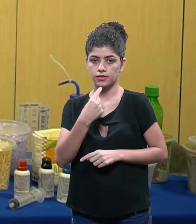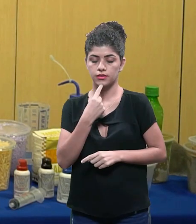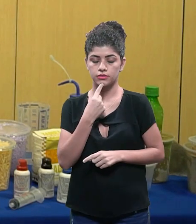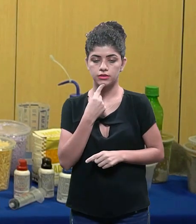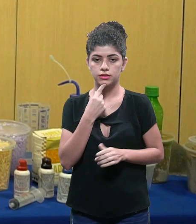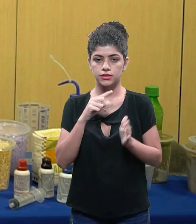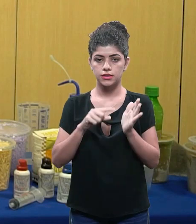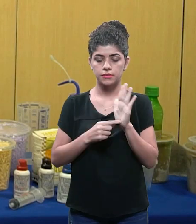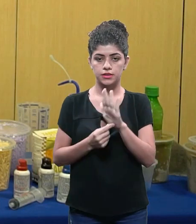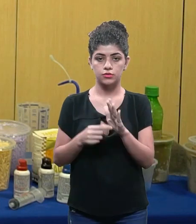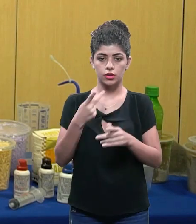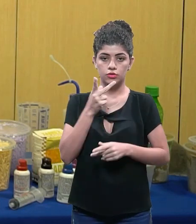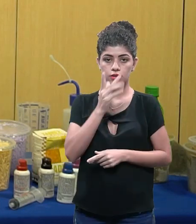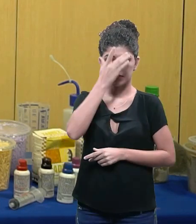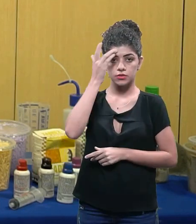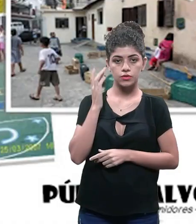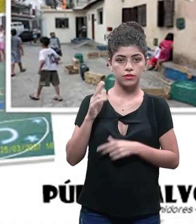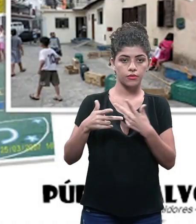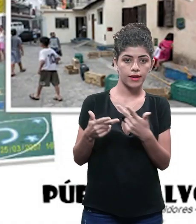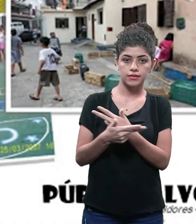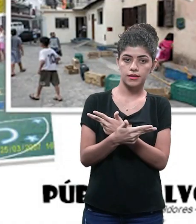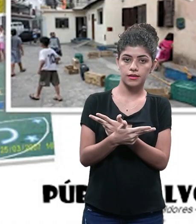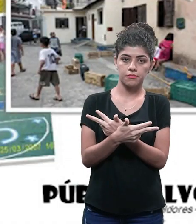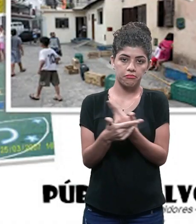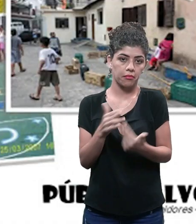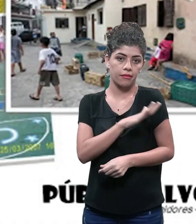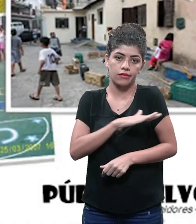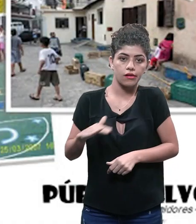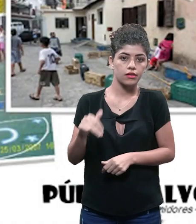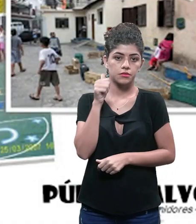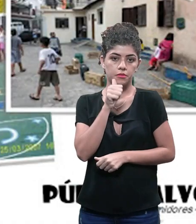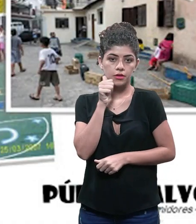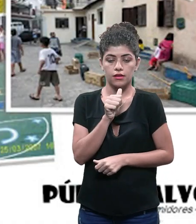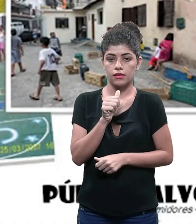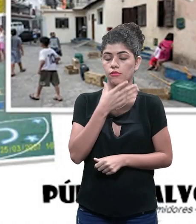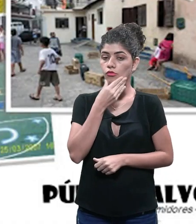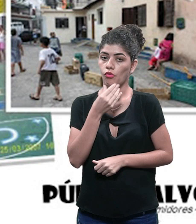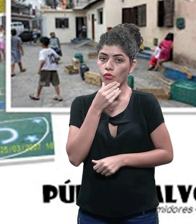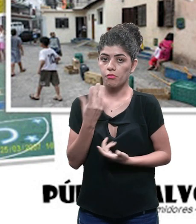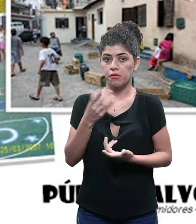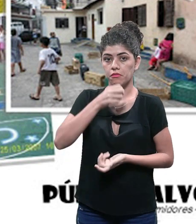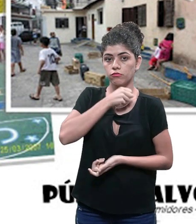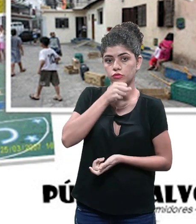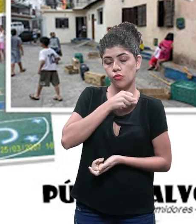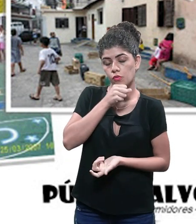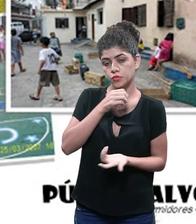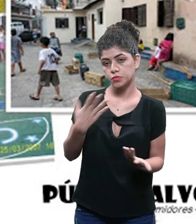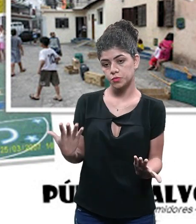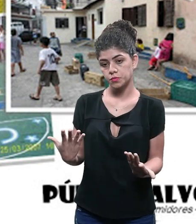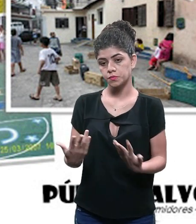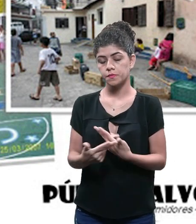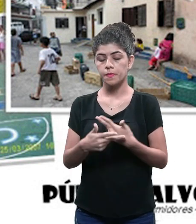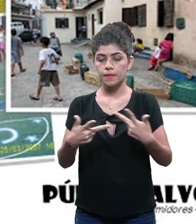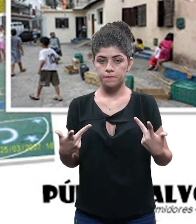imagens que representem teu público, se é uma criança, se é uma mulher, se é um homem, se é um idoso,